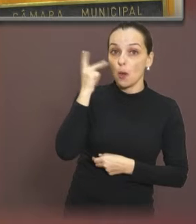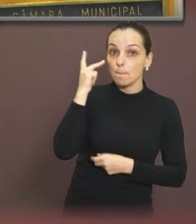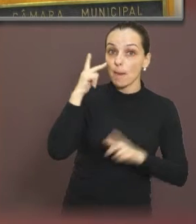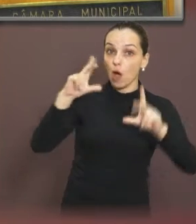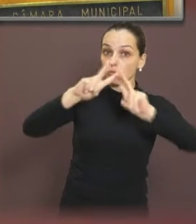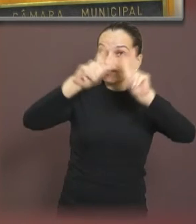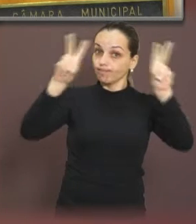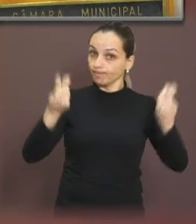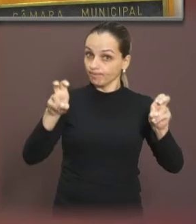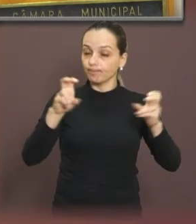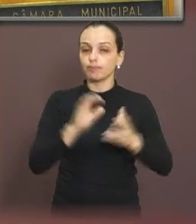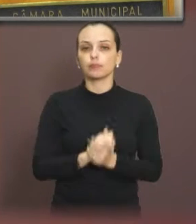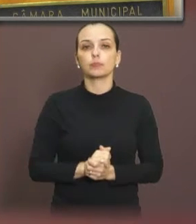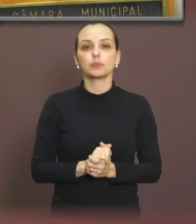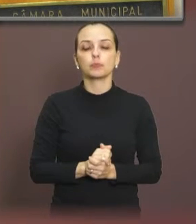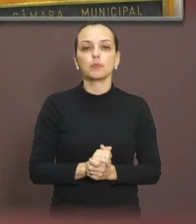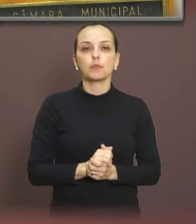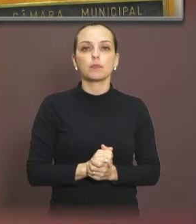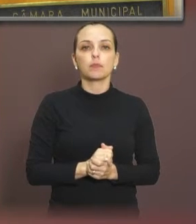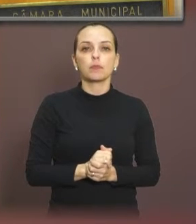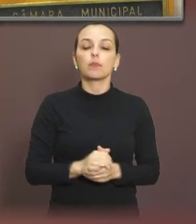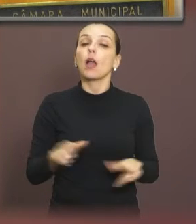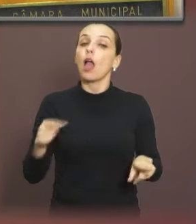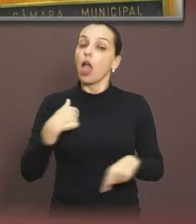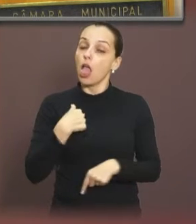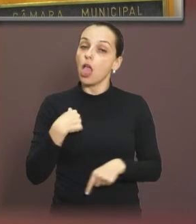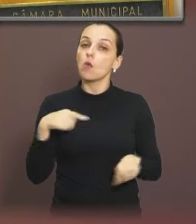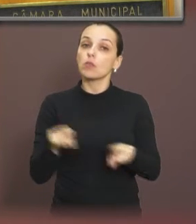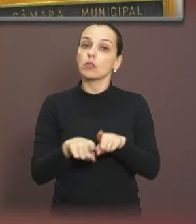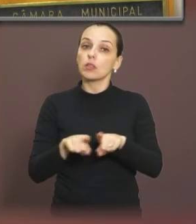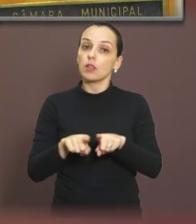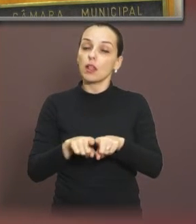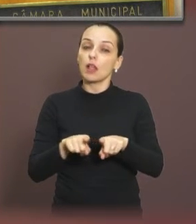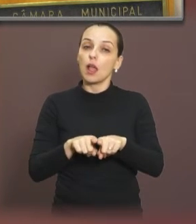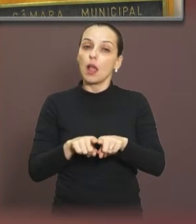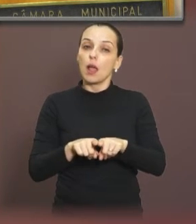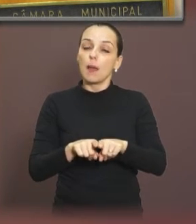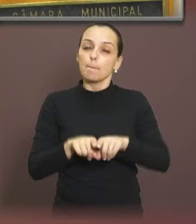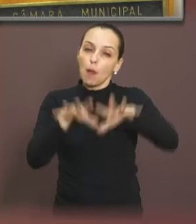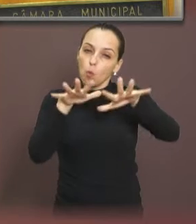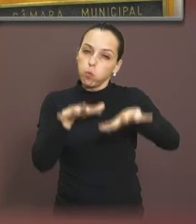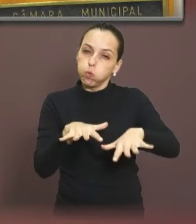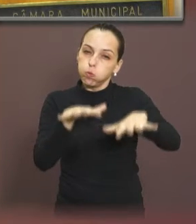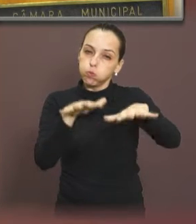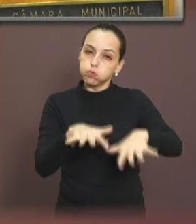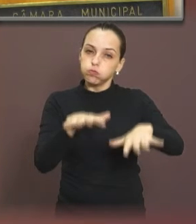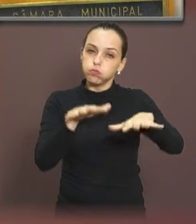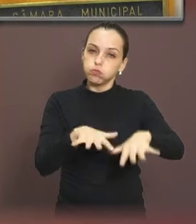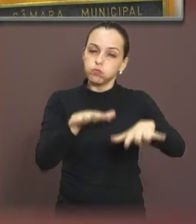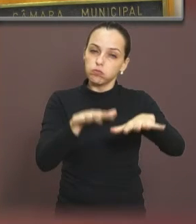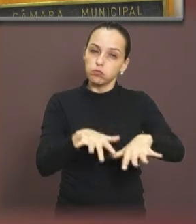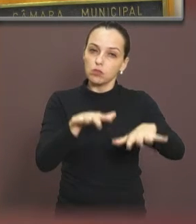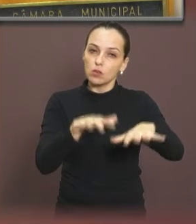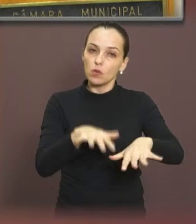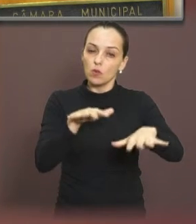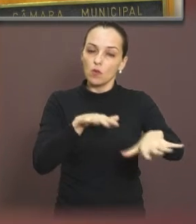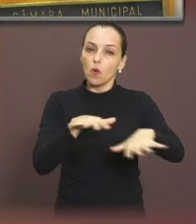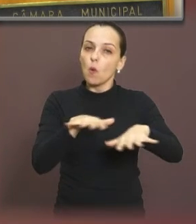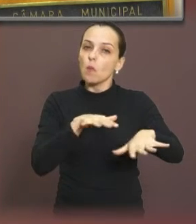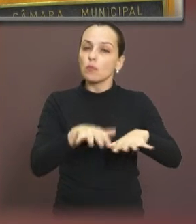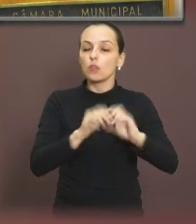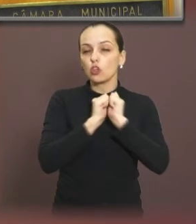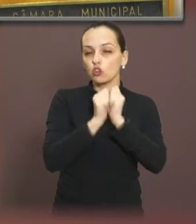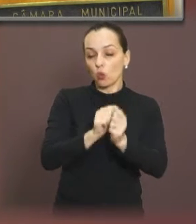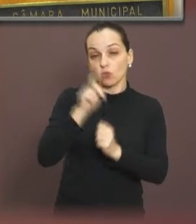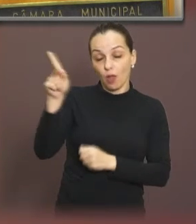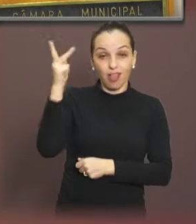errado. Vocês vão ver na próxima foto, que eu tive a oportunidade, então, no trio elétrico de dialogar com a comunidade LGBT, que estava, então, em São Paulo,